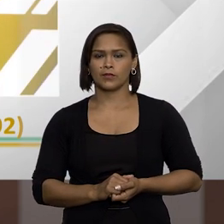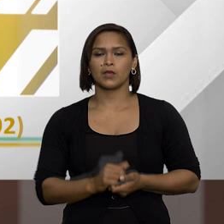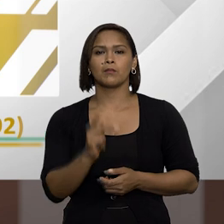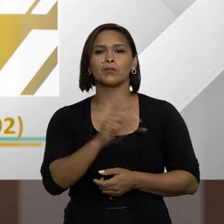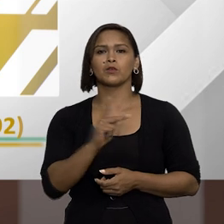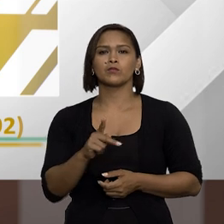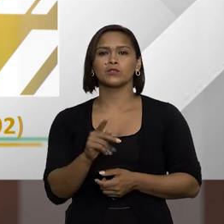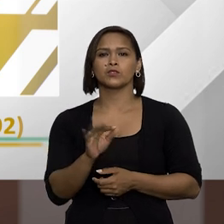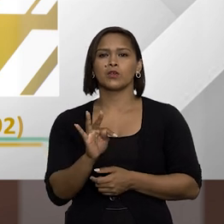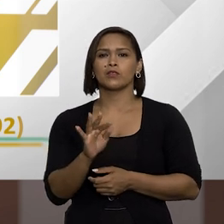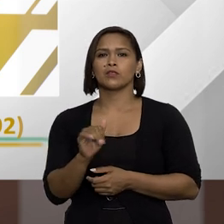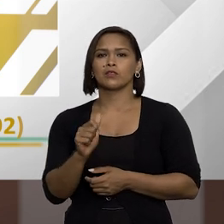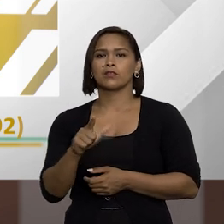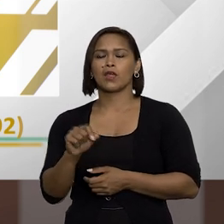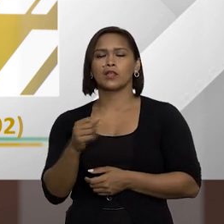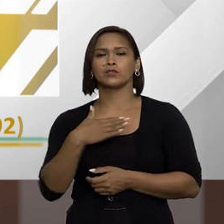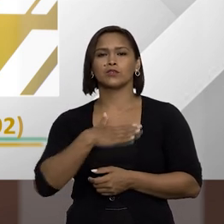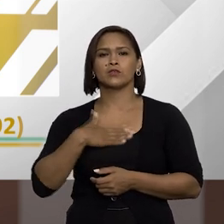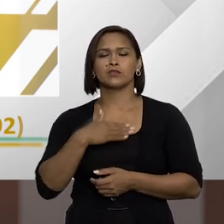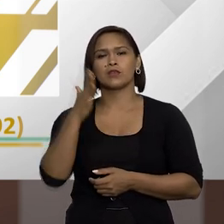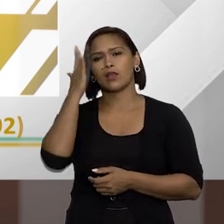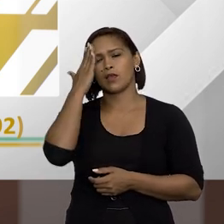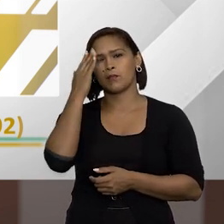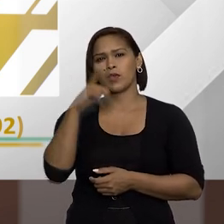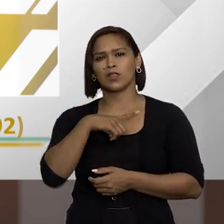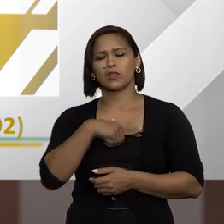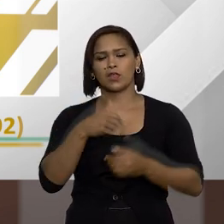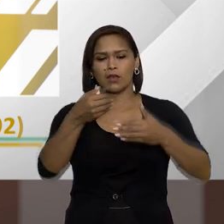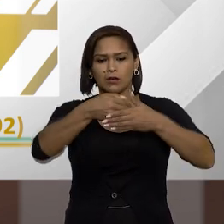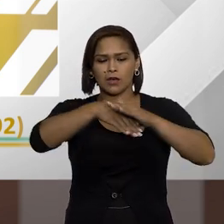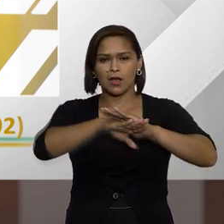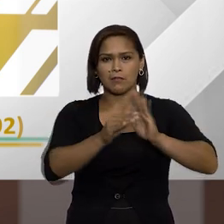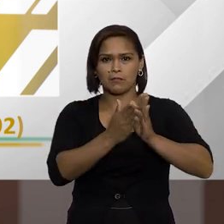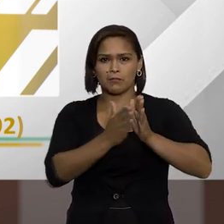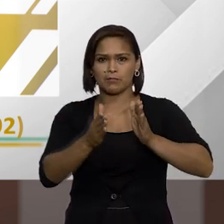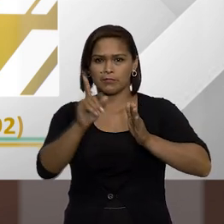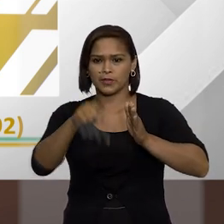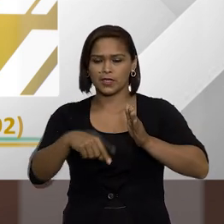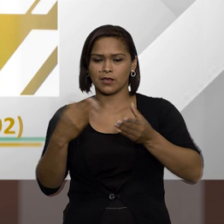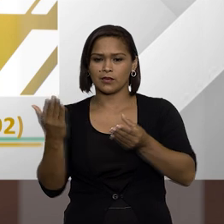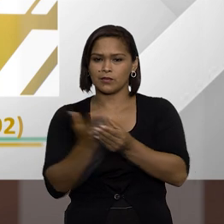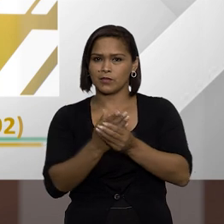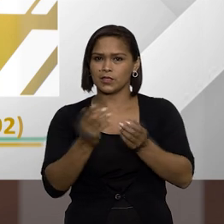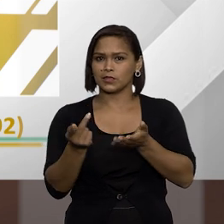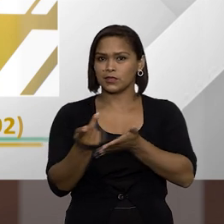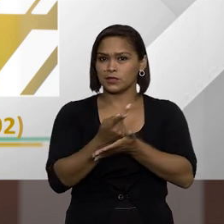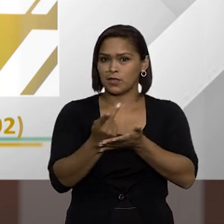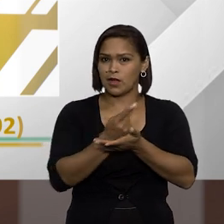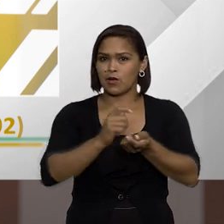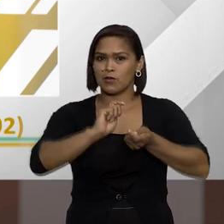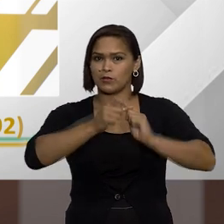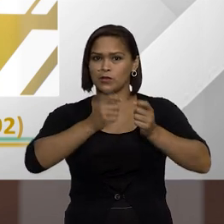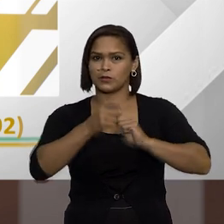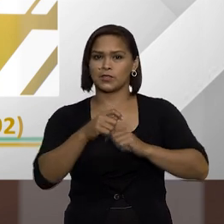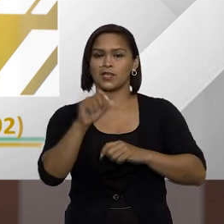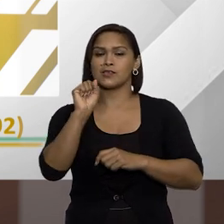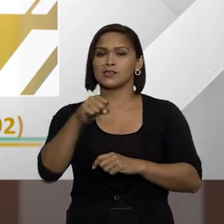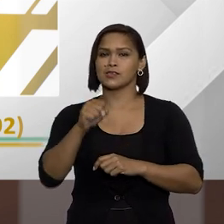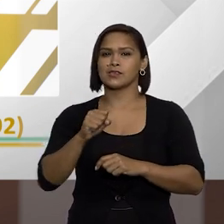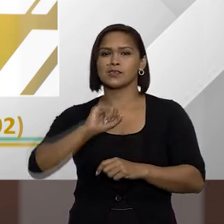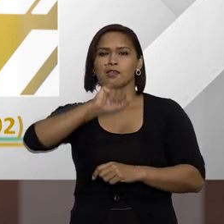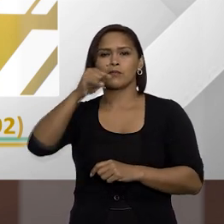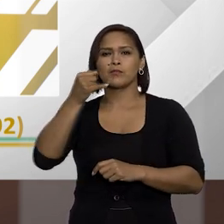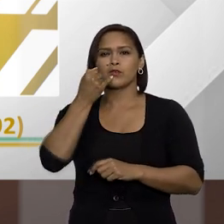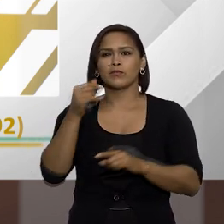professor talhos eu gostaria então de saber se existe a prescrição para ações de improbidade administrativa e se sim